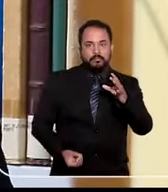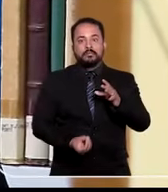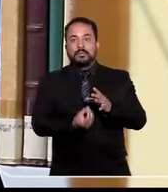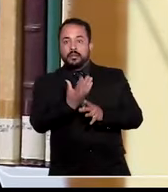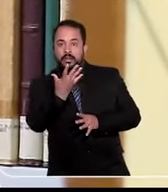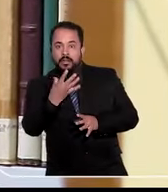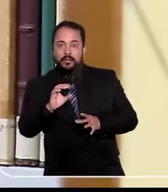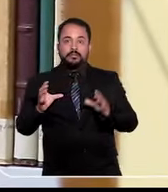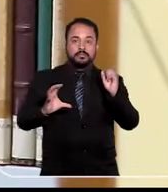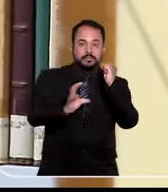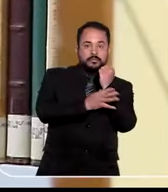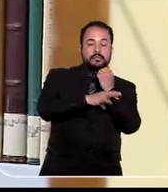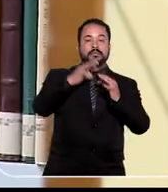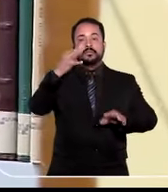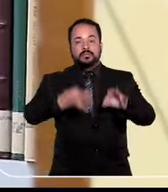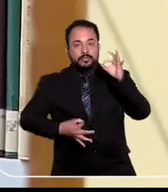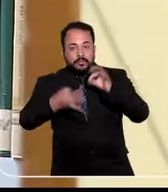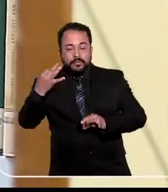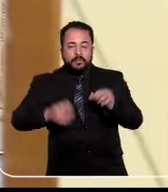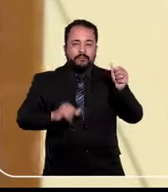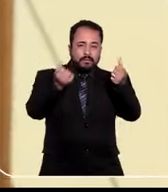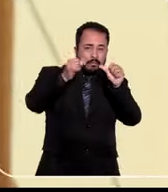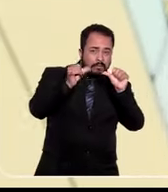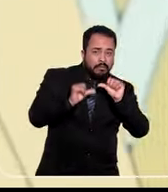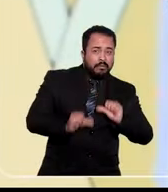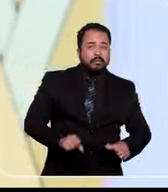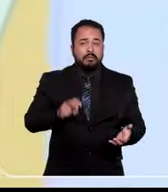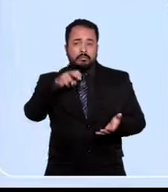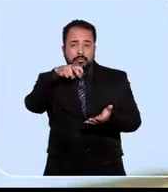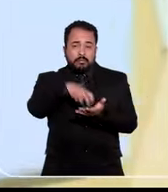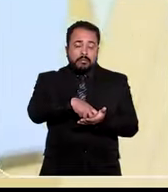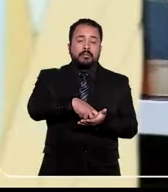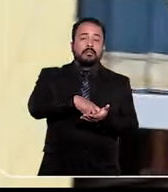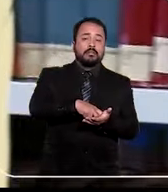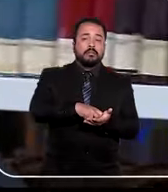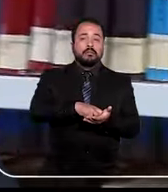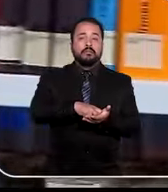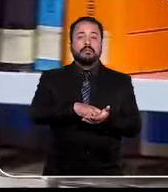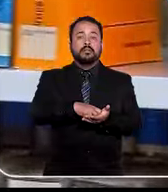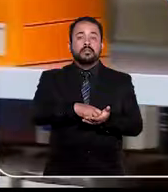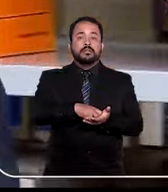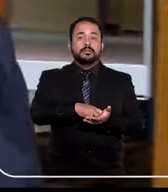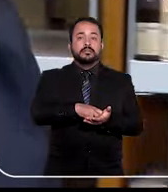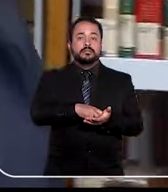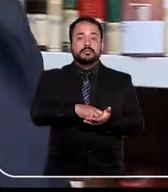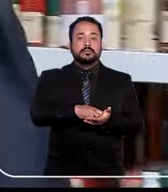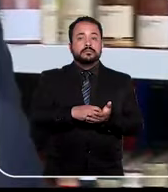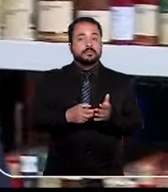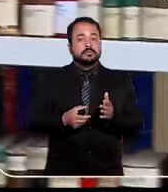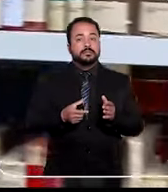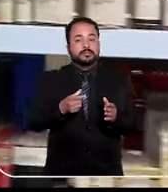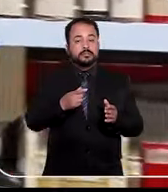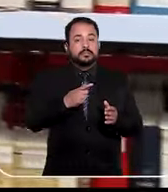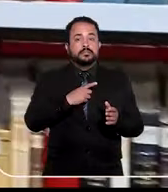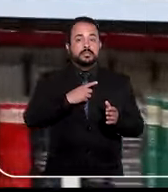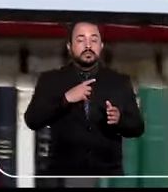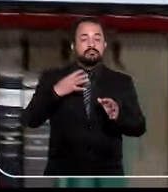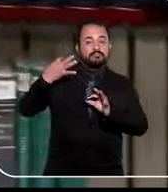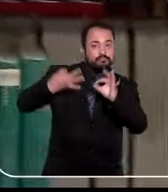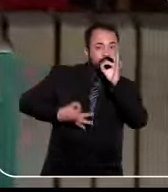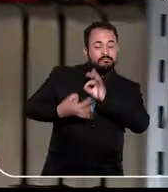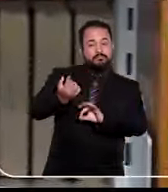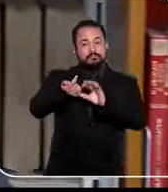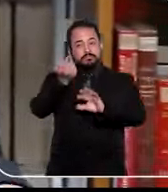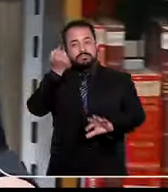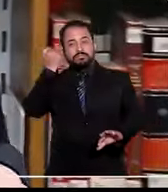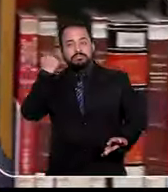Ela foi criada para assegurar a justiça e revisar uma sentença penal condenatória que já transitou